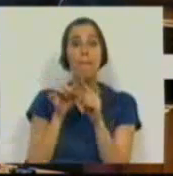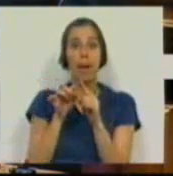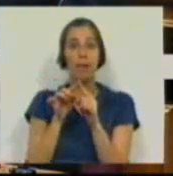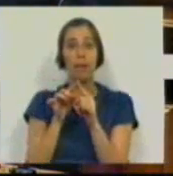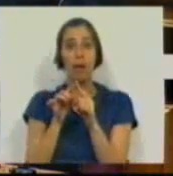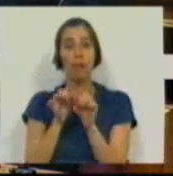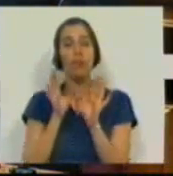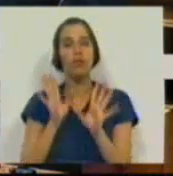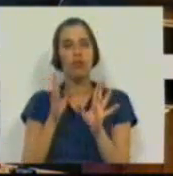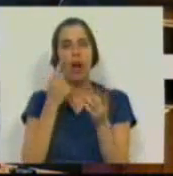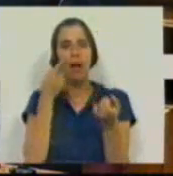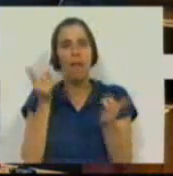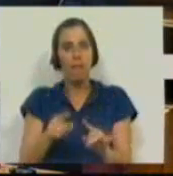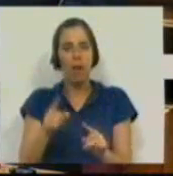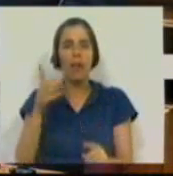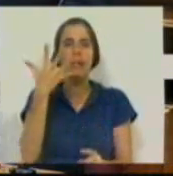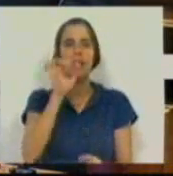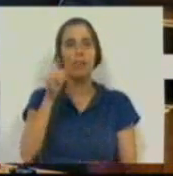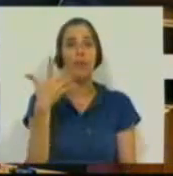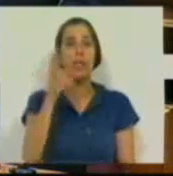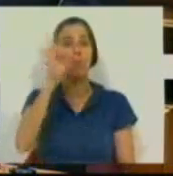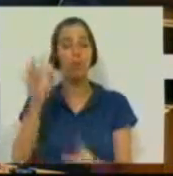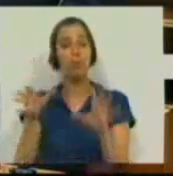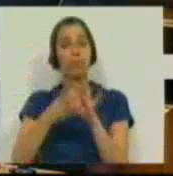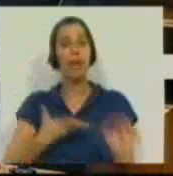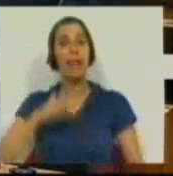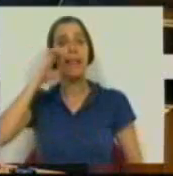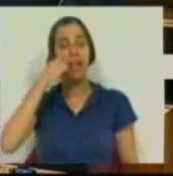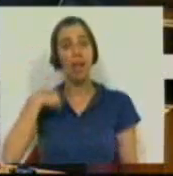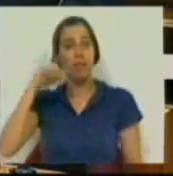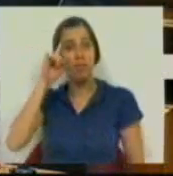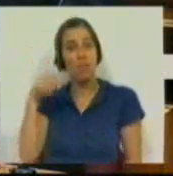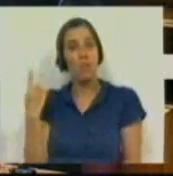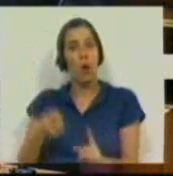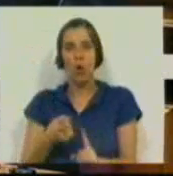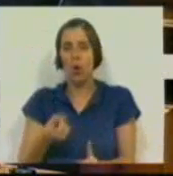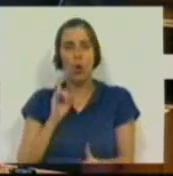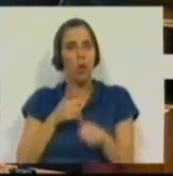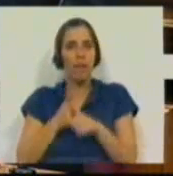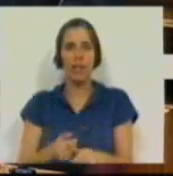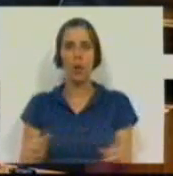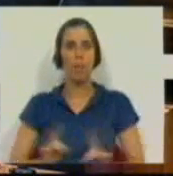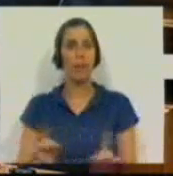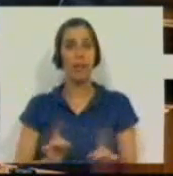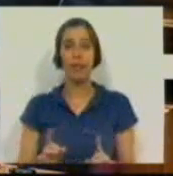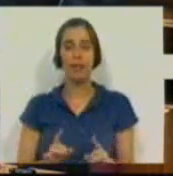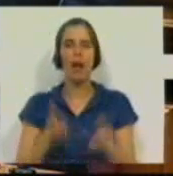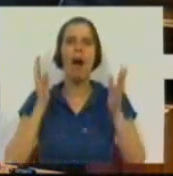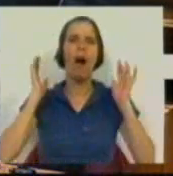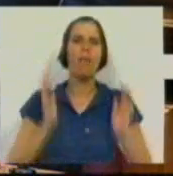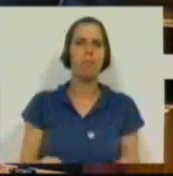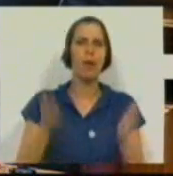já revista, 5,5% para o déficit, ficamos a saber, não será cumprida. E não